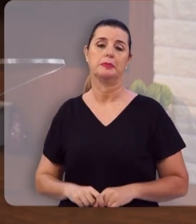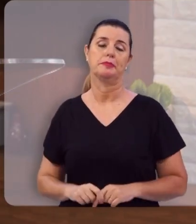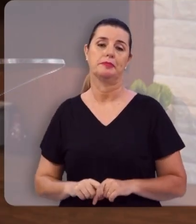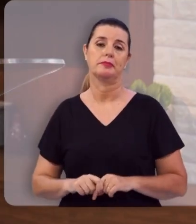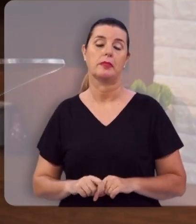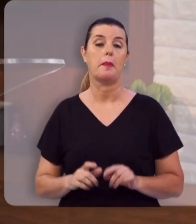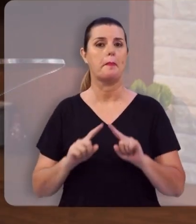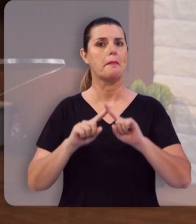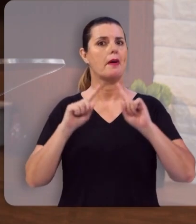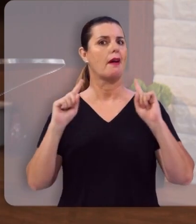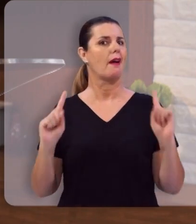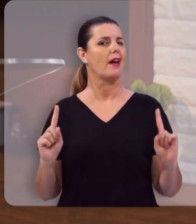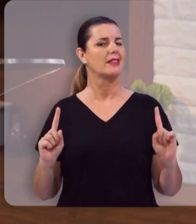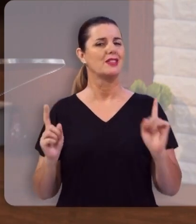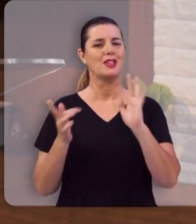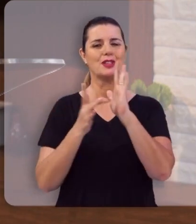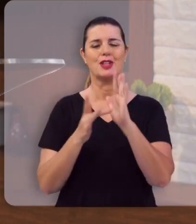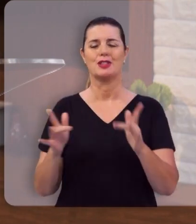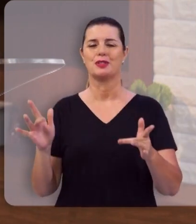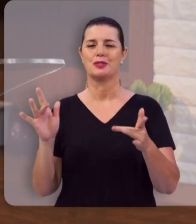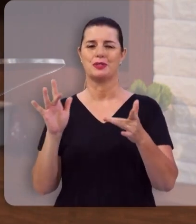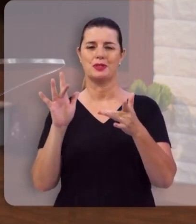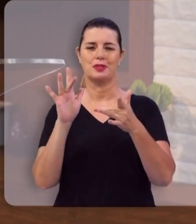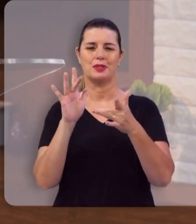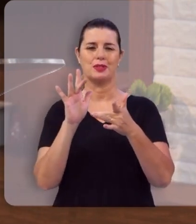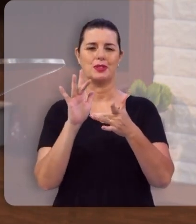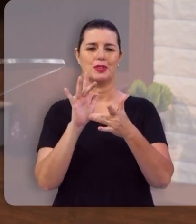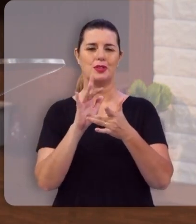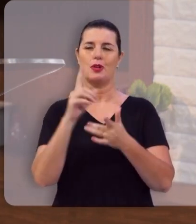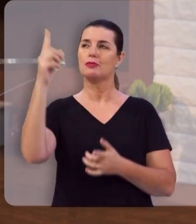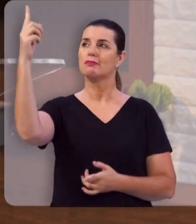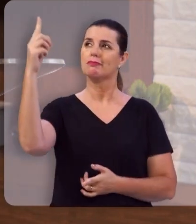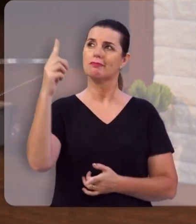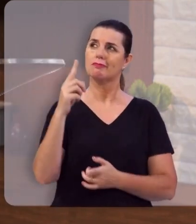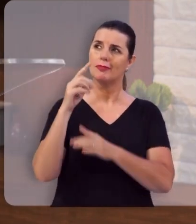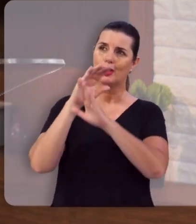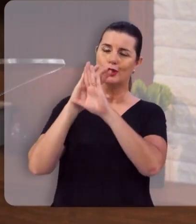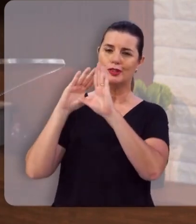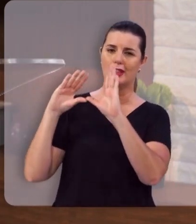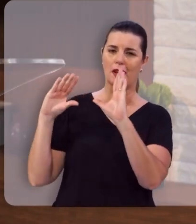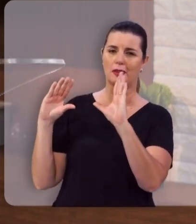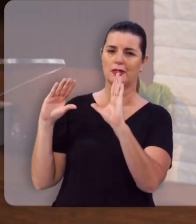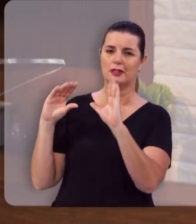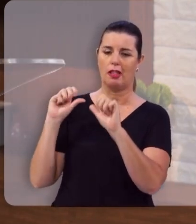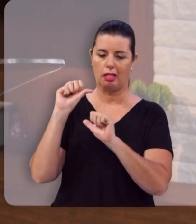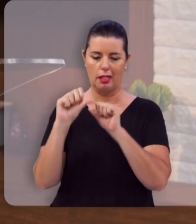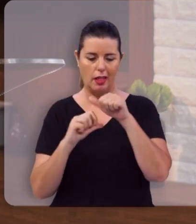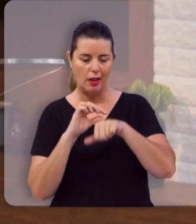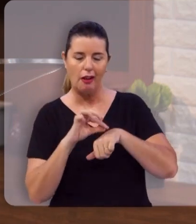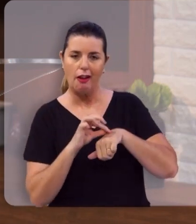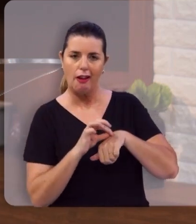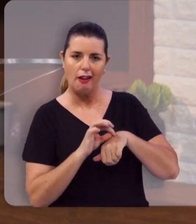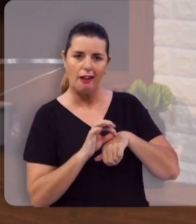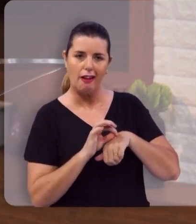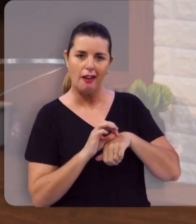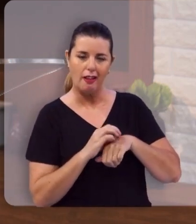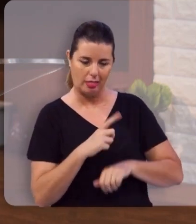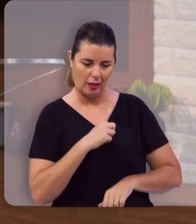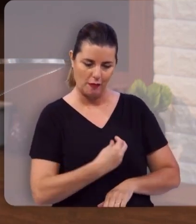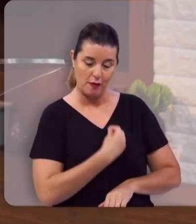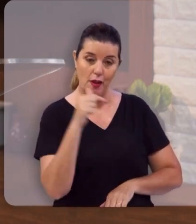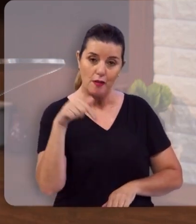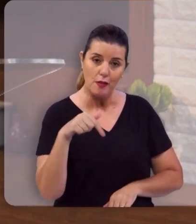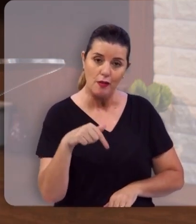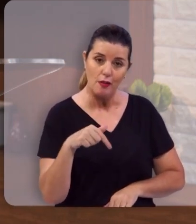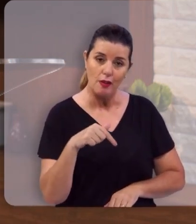Mas Jesus desceu do céu, fez-se carne, habitou